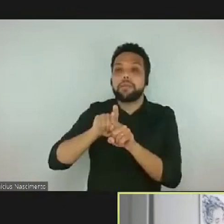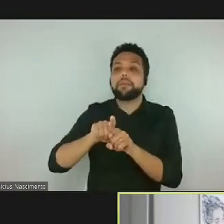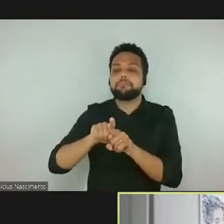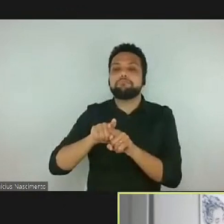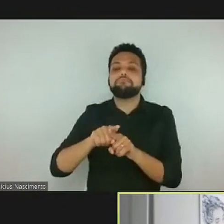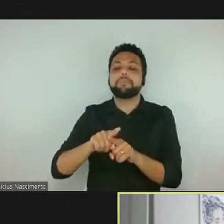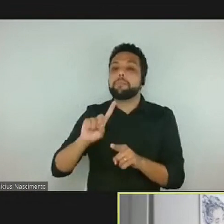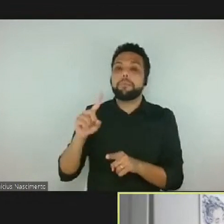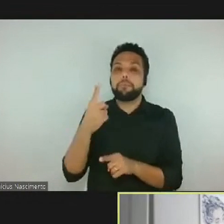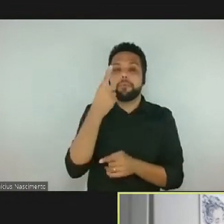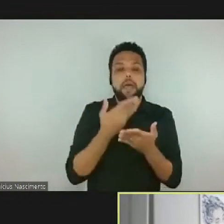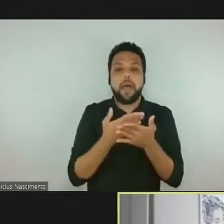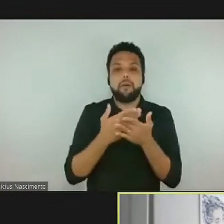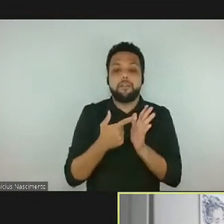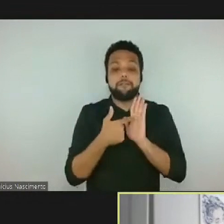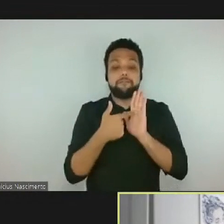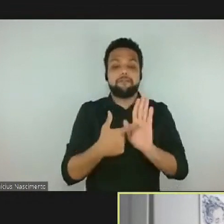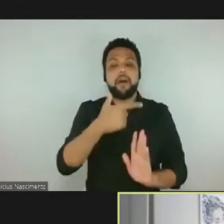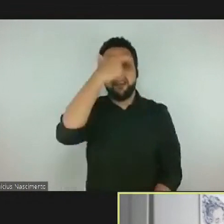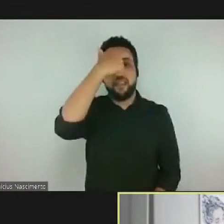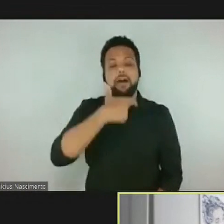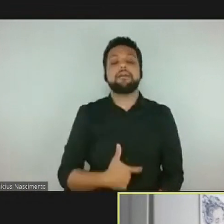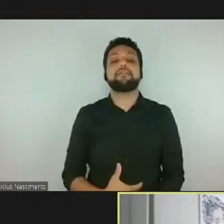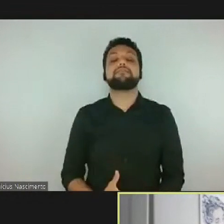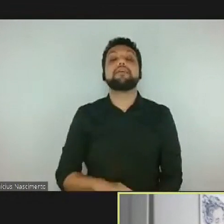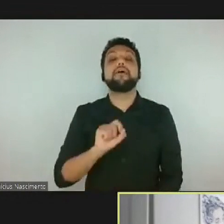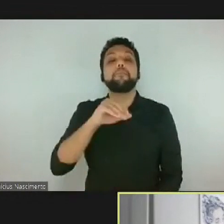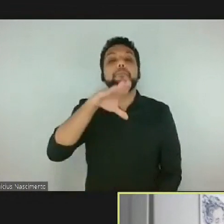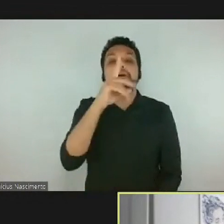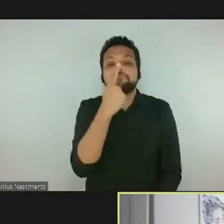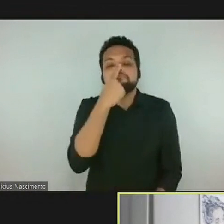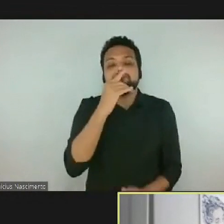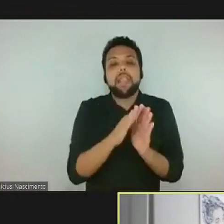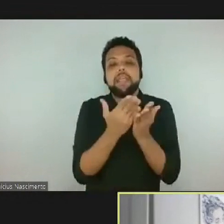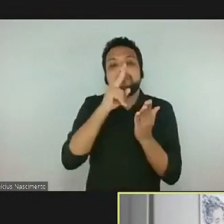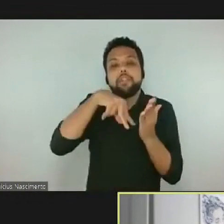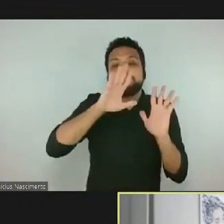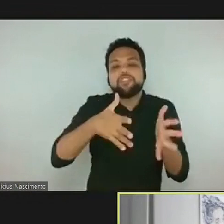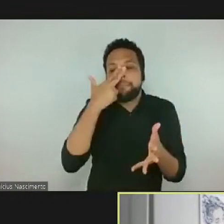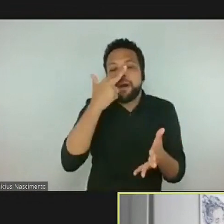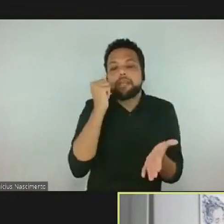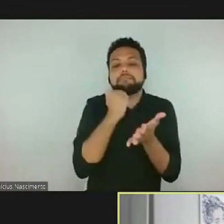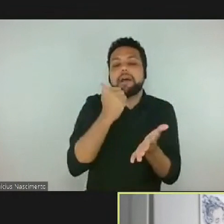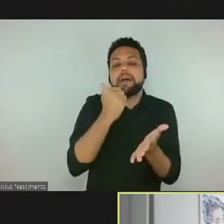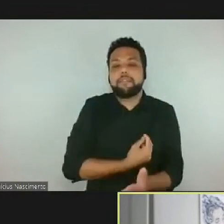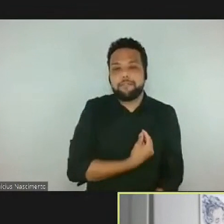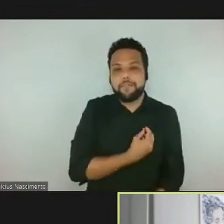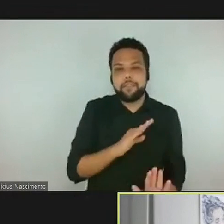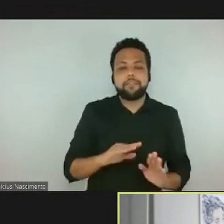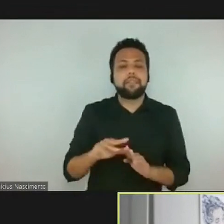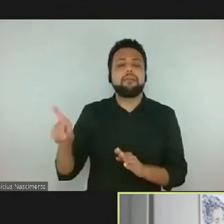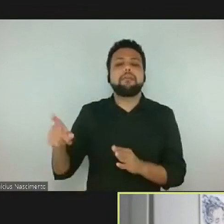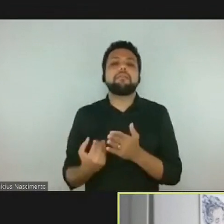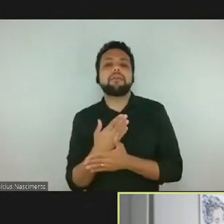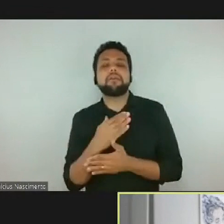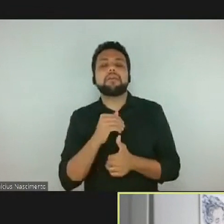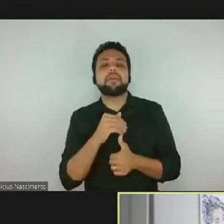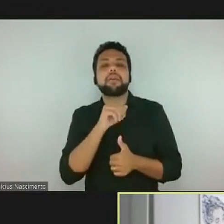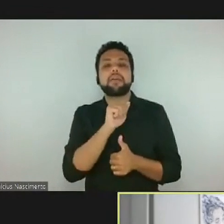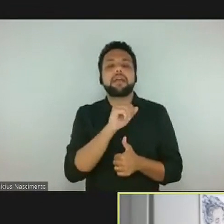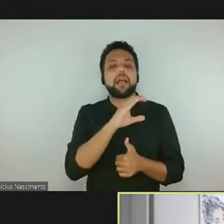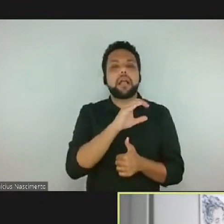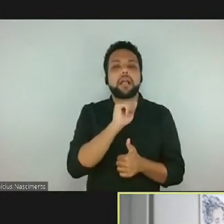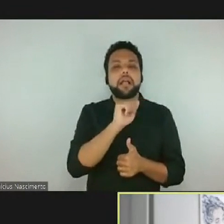primeira aula, e eu anoto as preferências literárias deles. Então, surge Calvino, Ítalo Calvino,